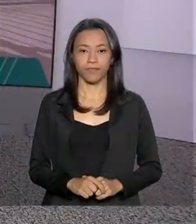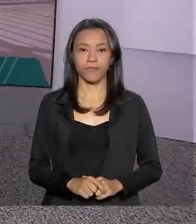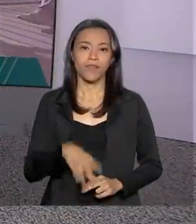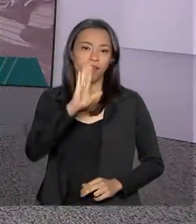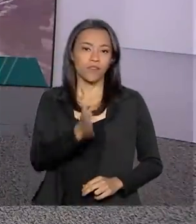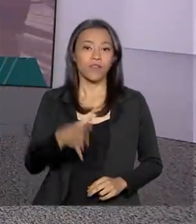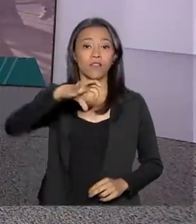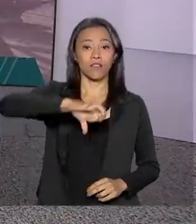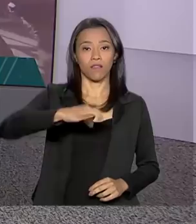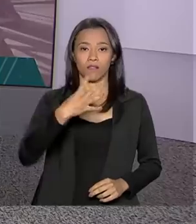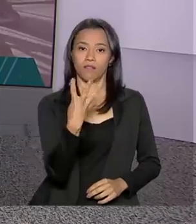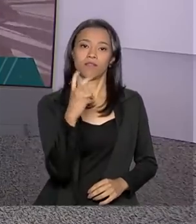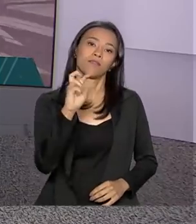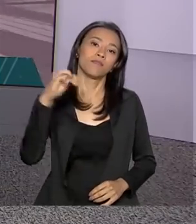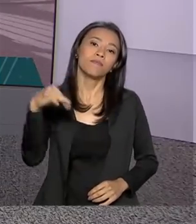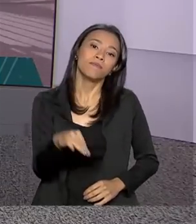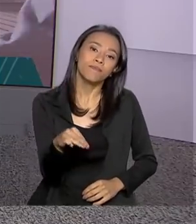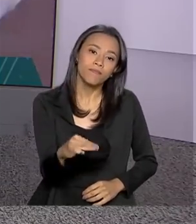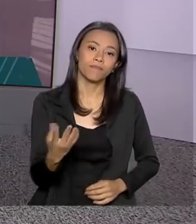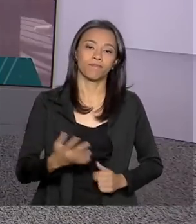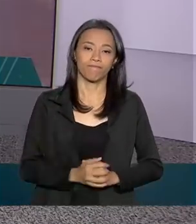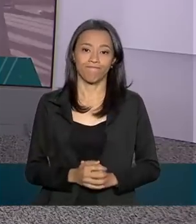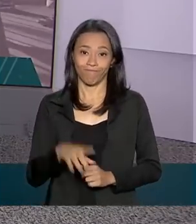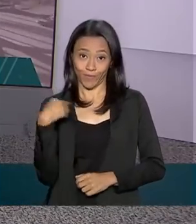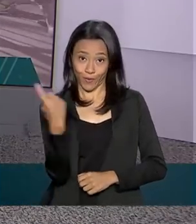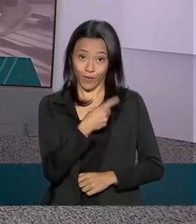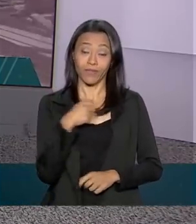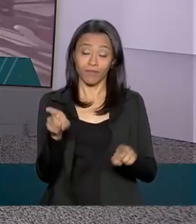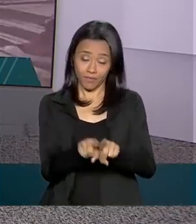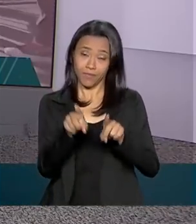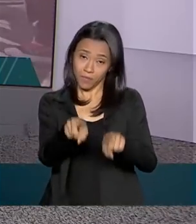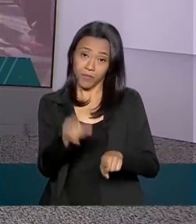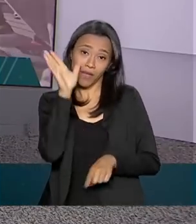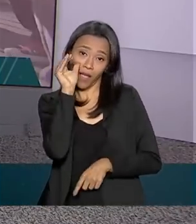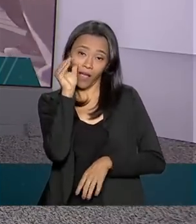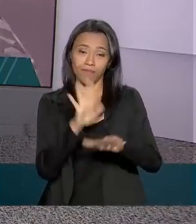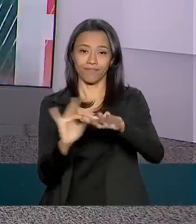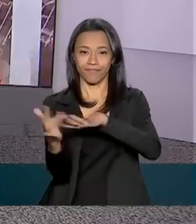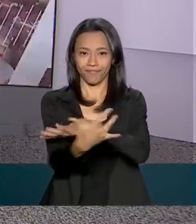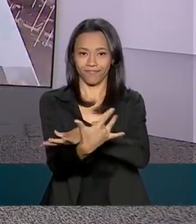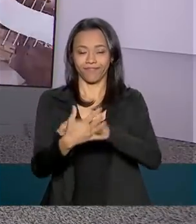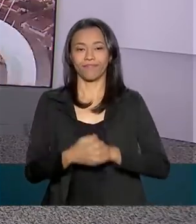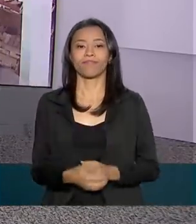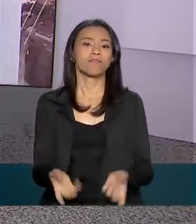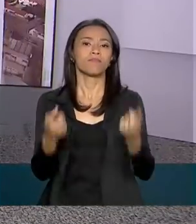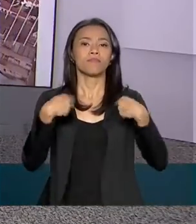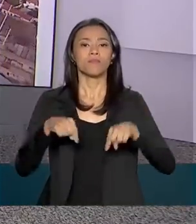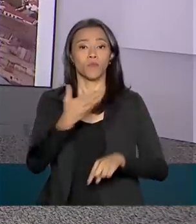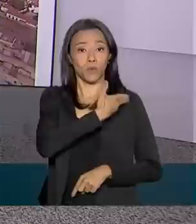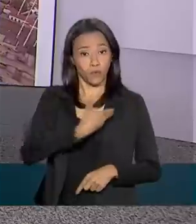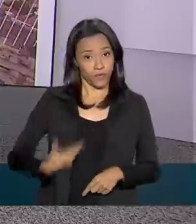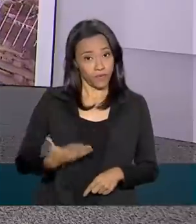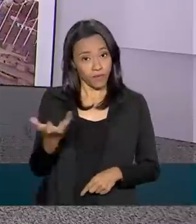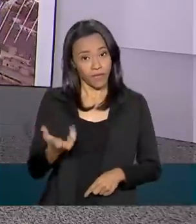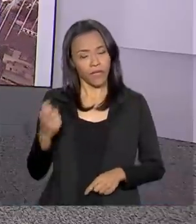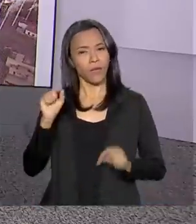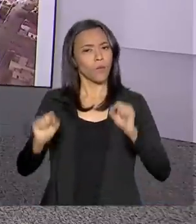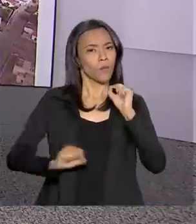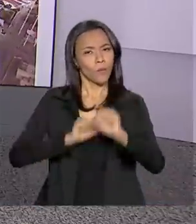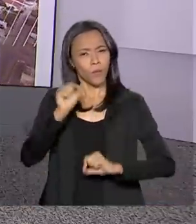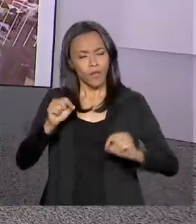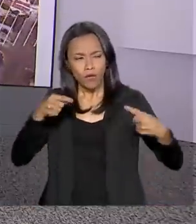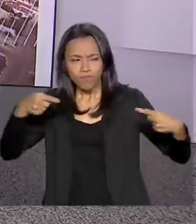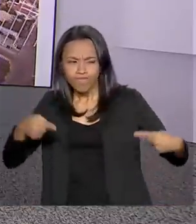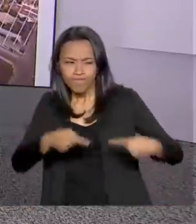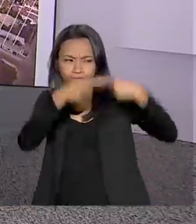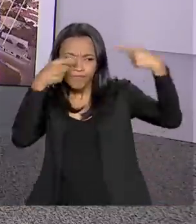São 9 horas e 45 minutos. Estamos ao vivo também pelas nossas redes sociais. O governo quer alinhar as relações com